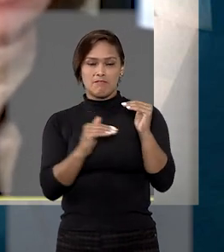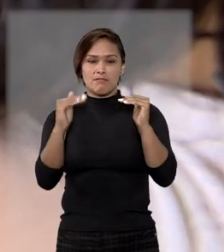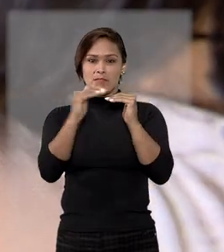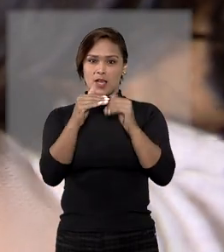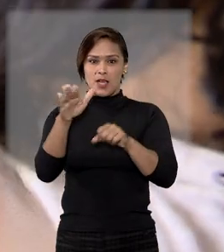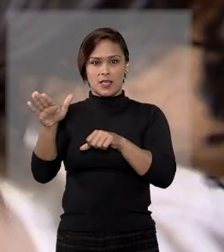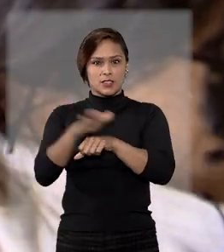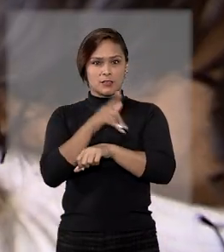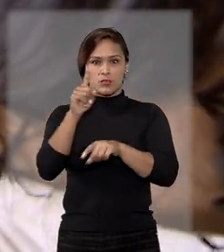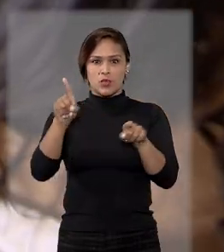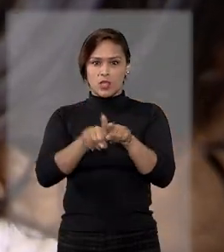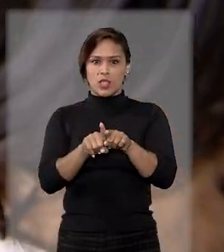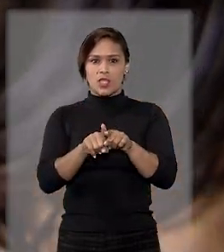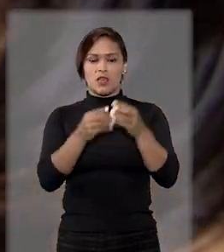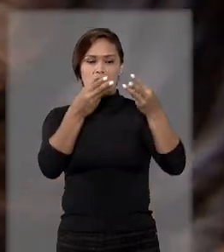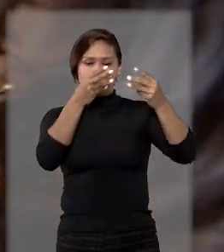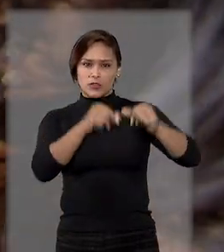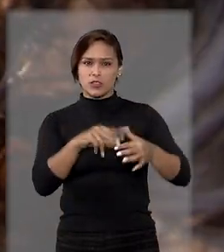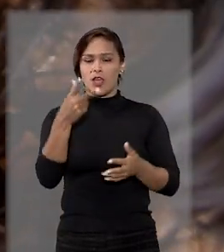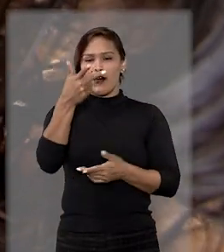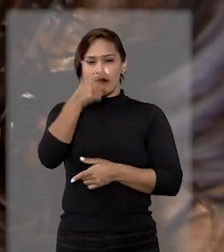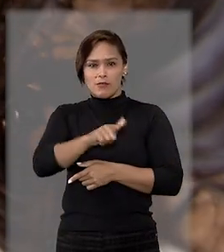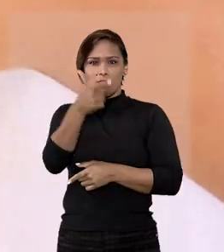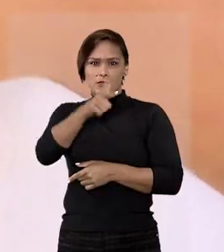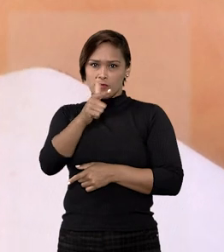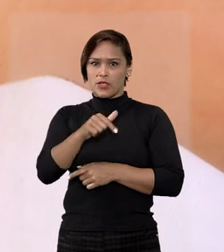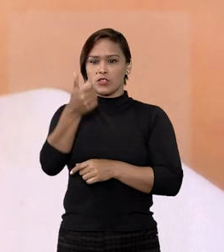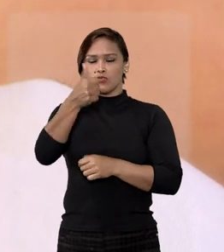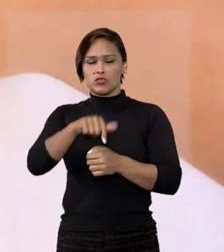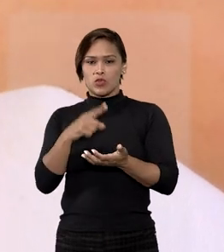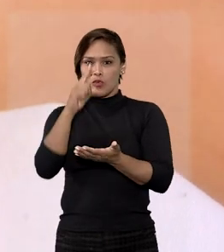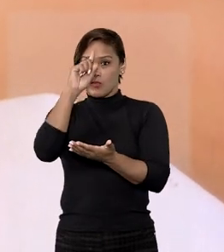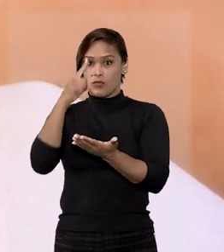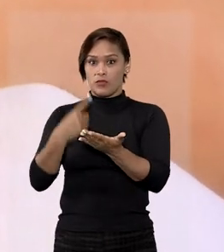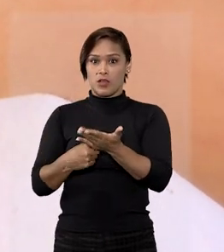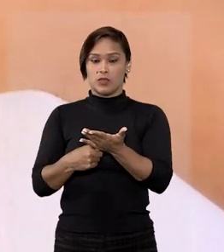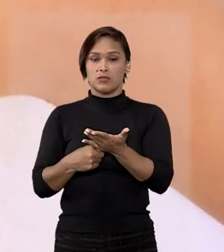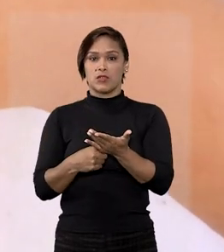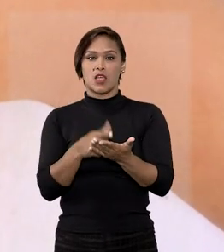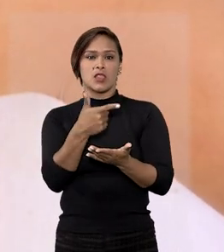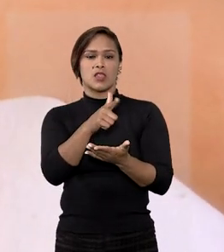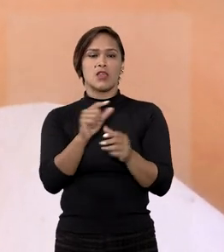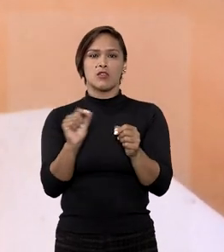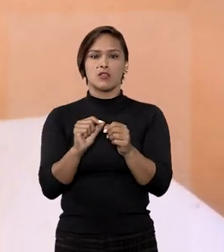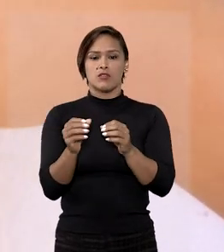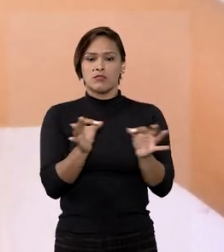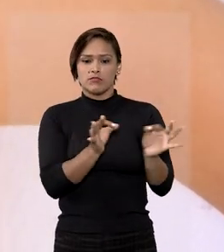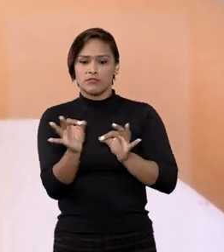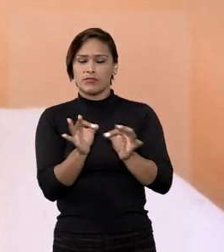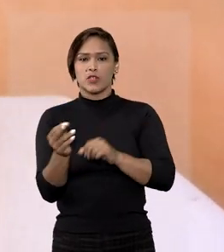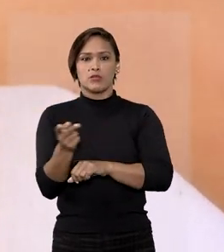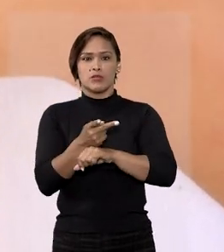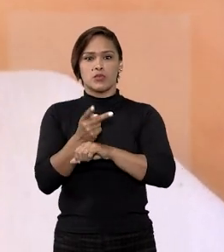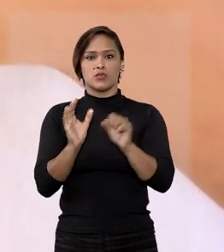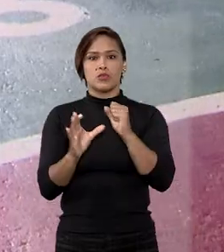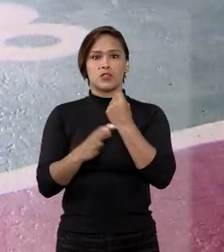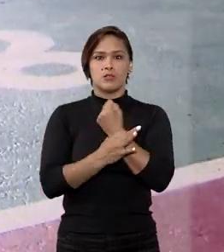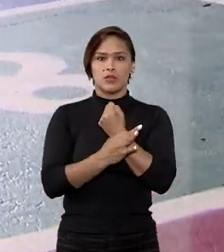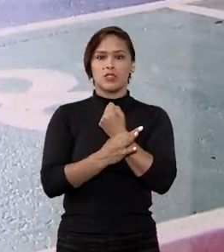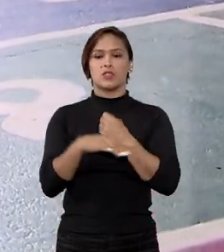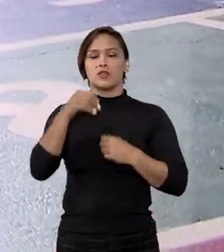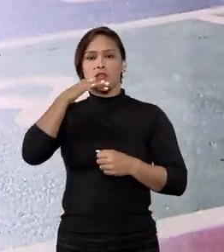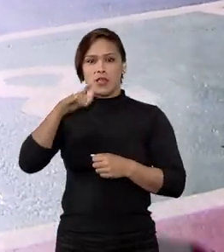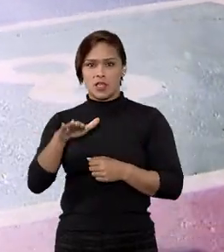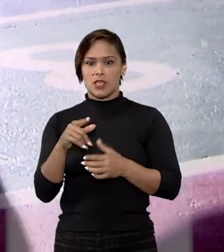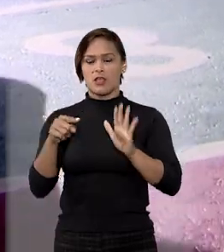máximo, por eles frustrarem repetidas vezes o cumprimento de decisões judiciais de busca e apreensão da criança e